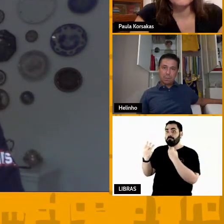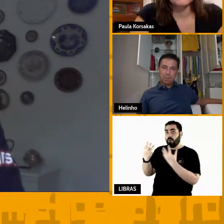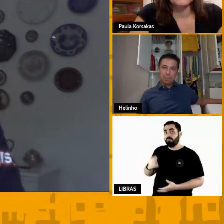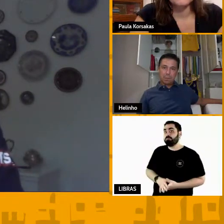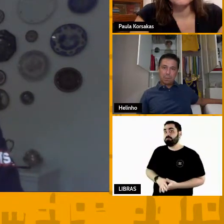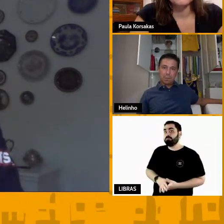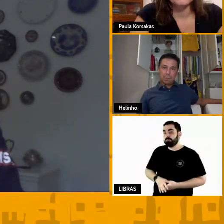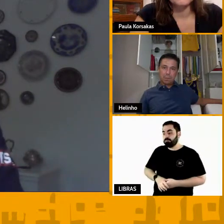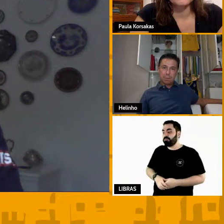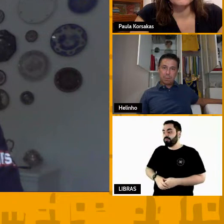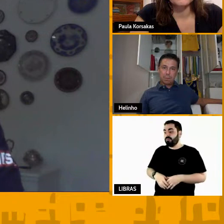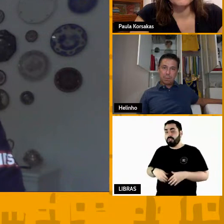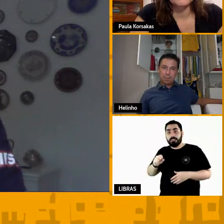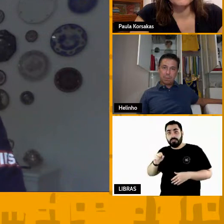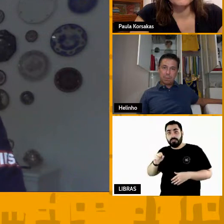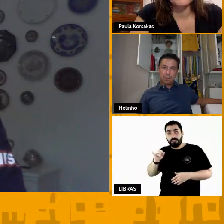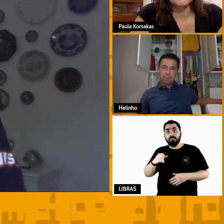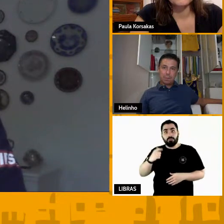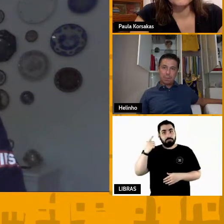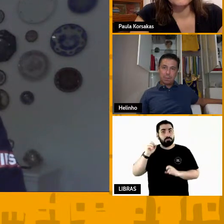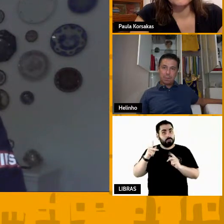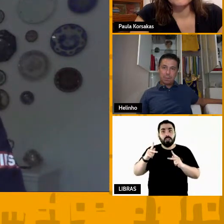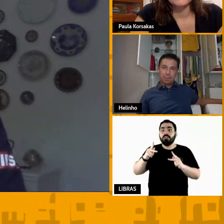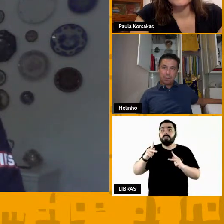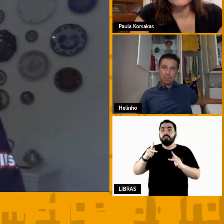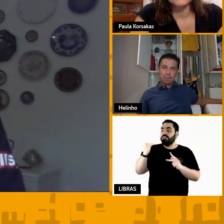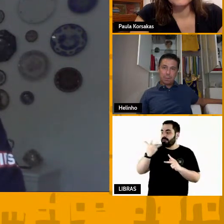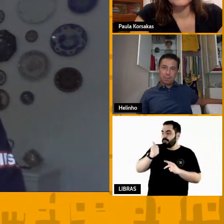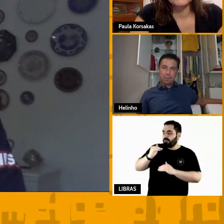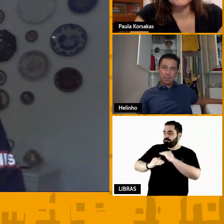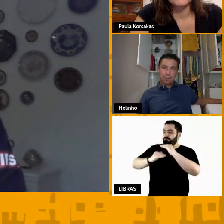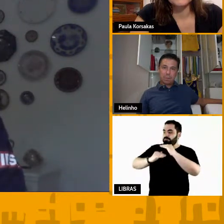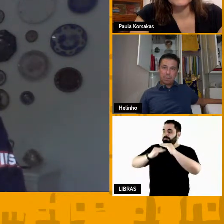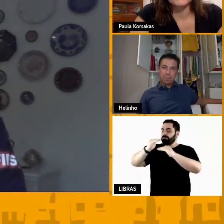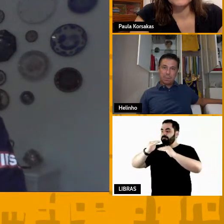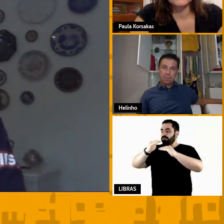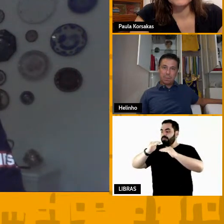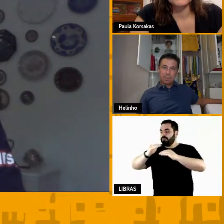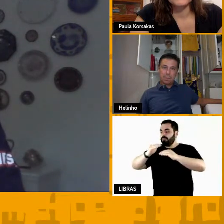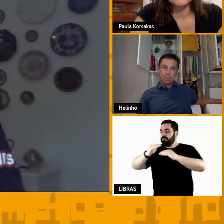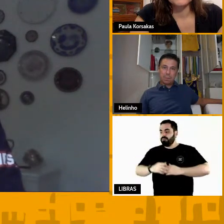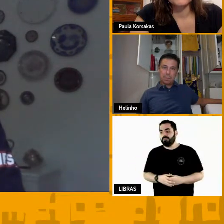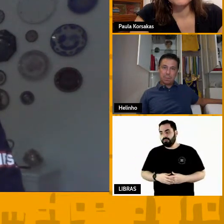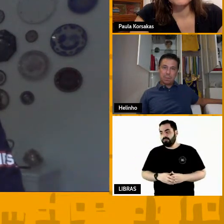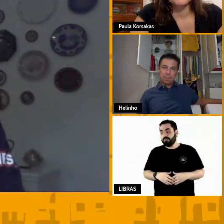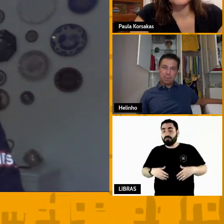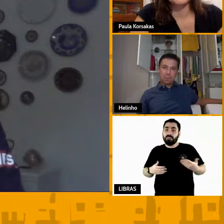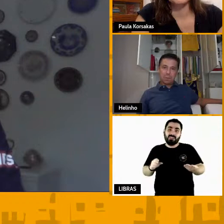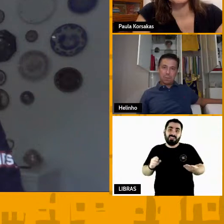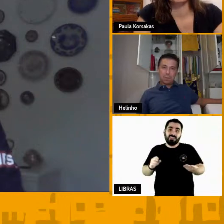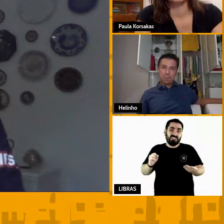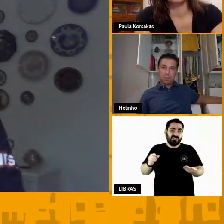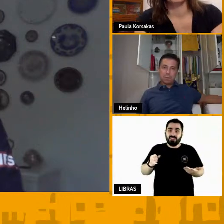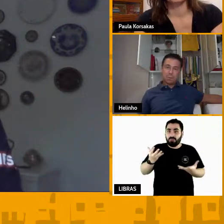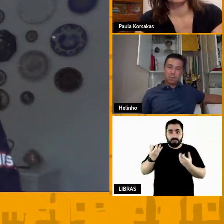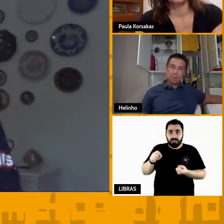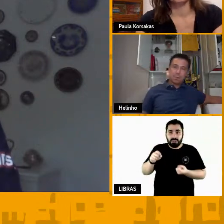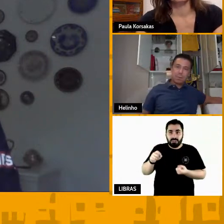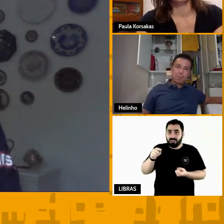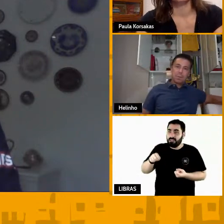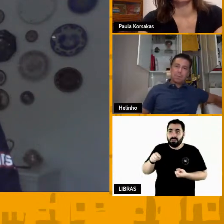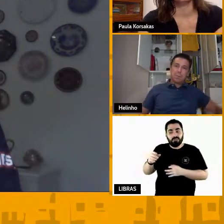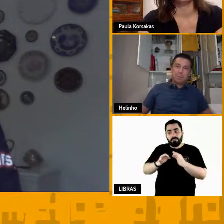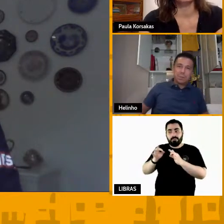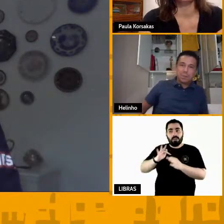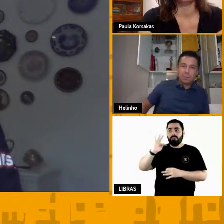mais que acertar e vai ser um dos melhores então você não está preparado para chegar no seu sonho de ser um